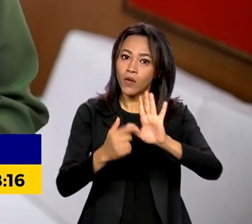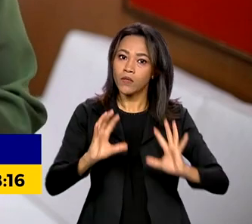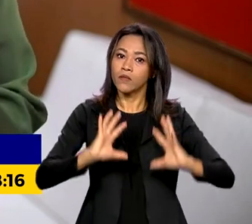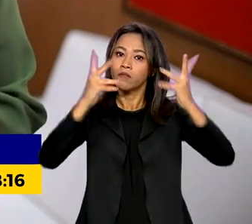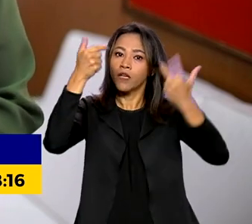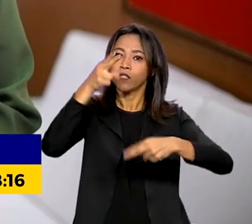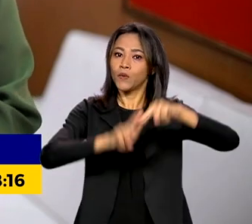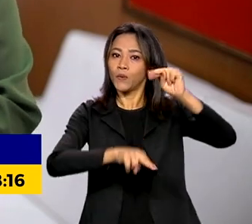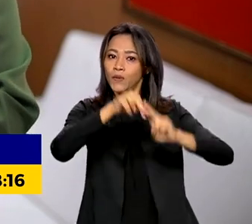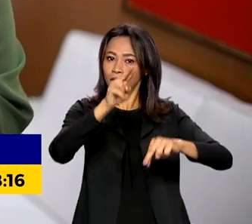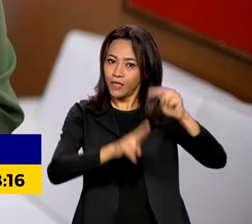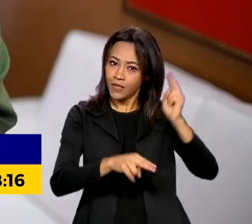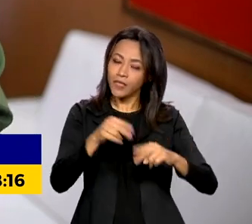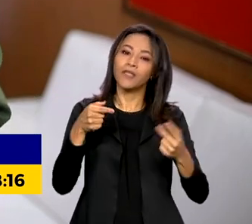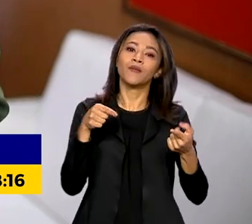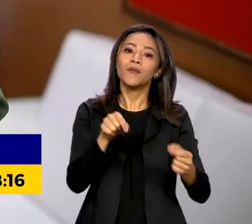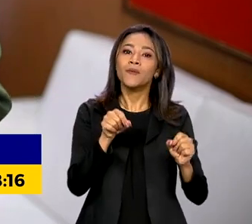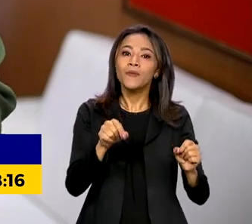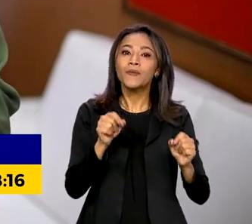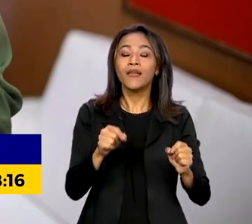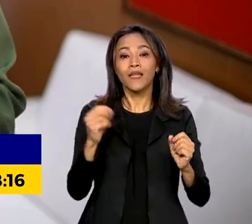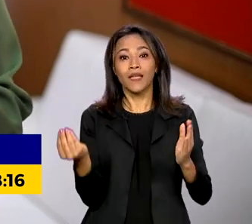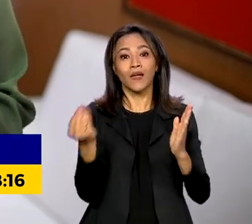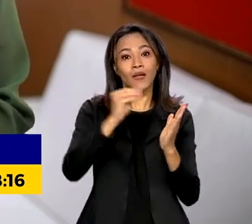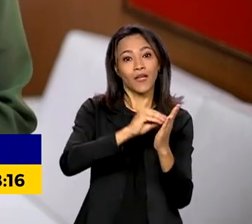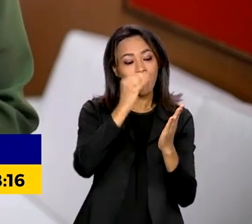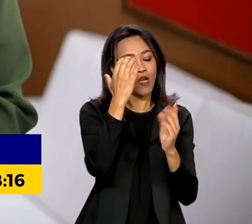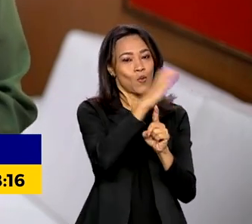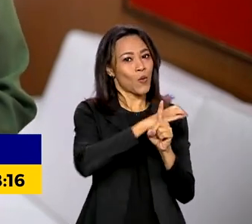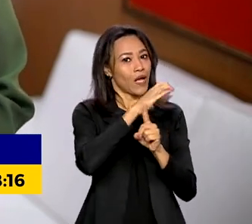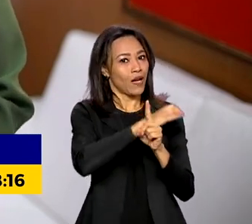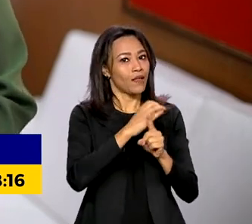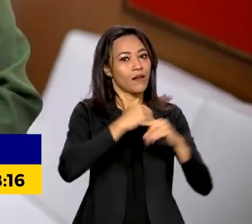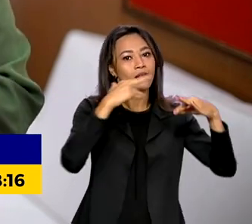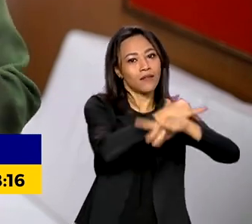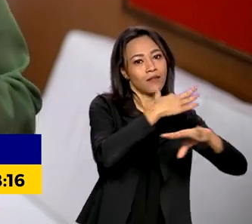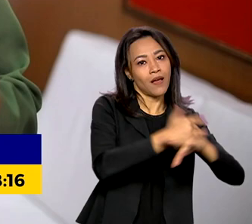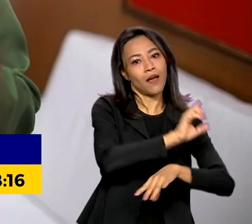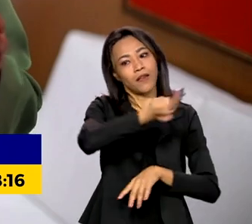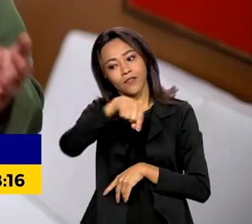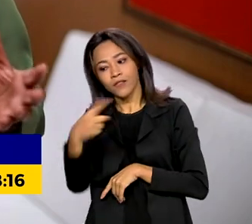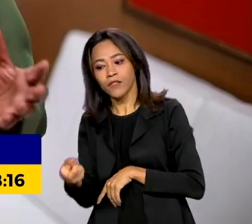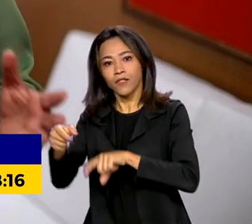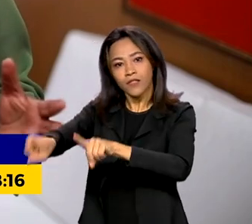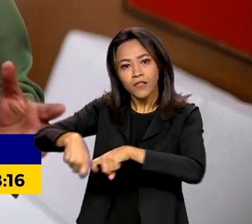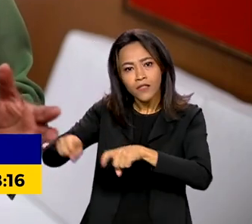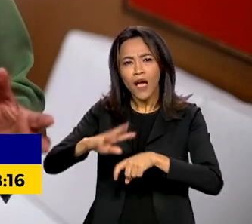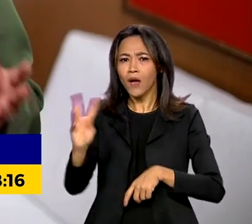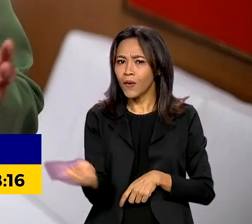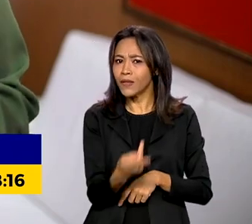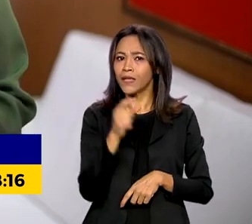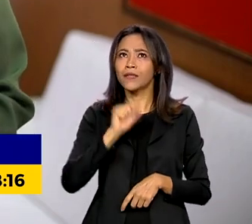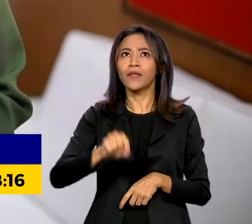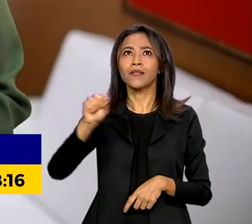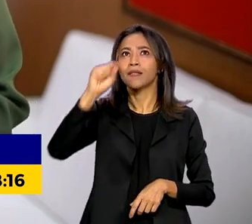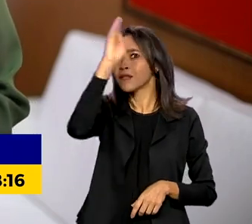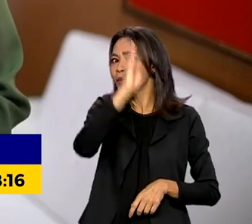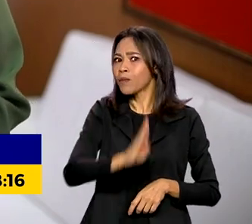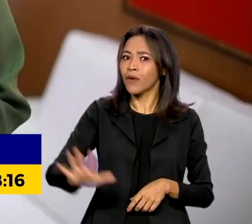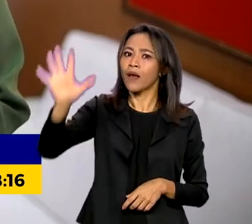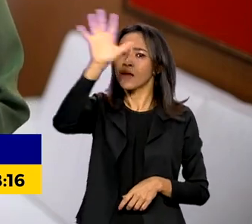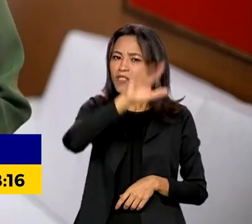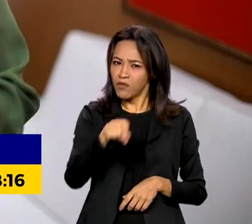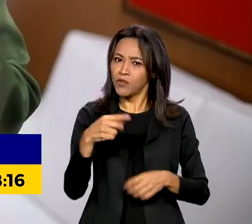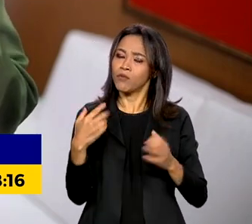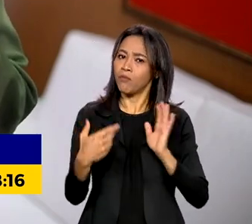autonomia, organização e ocupação de agendas urbanas e rurais que acontecem em todo o território nacional. Isso indica a sua